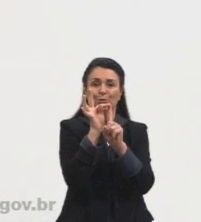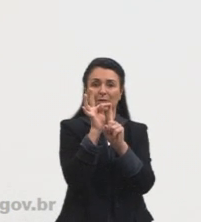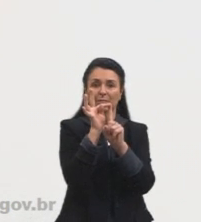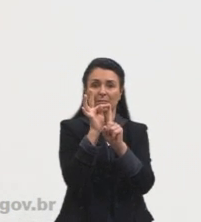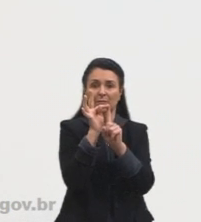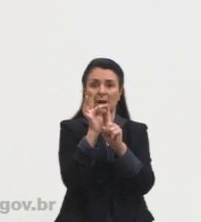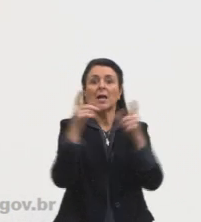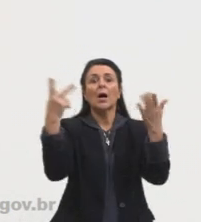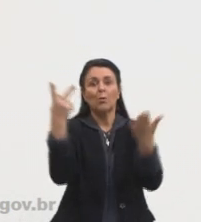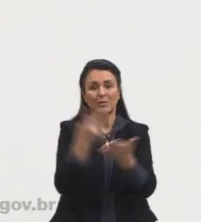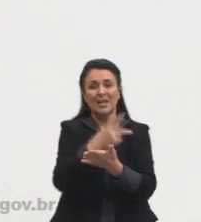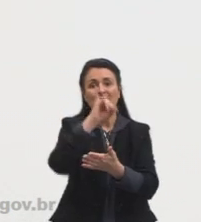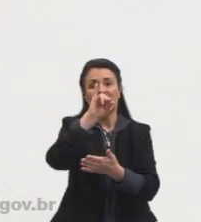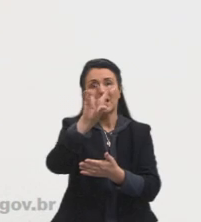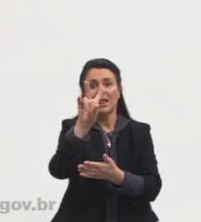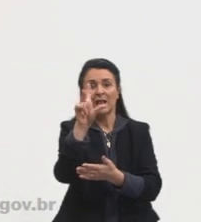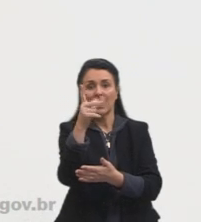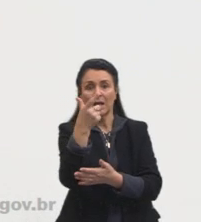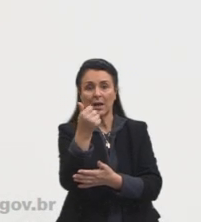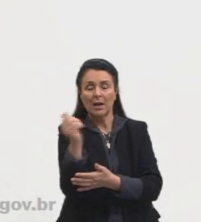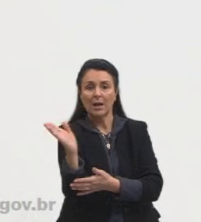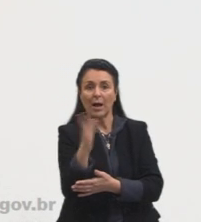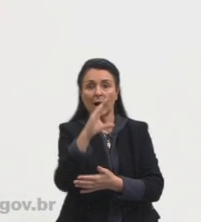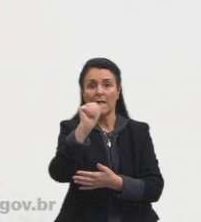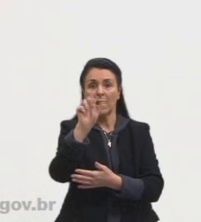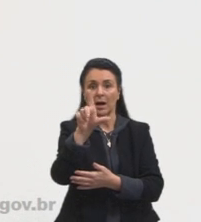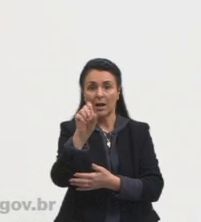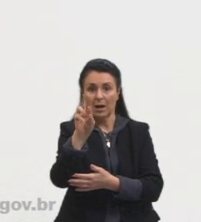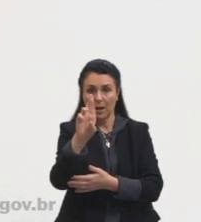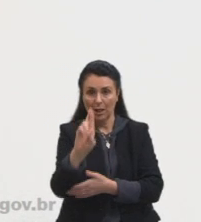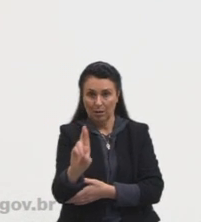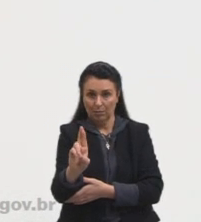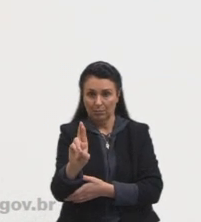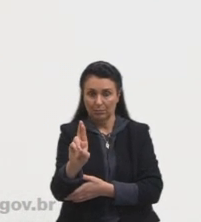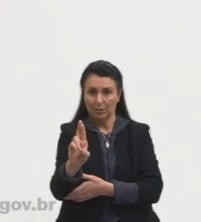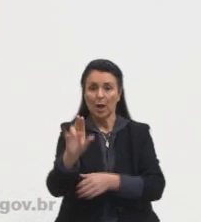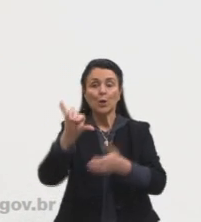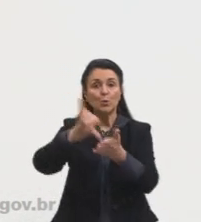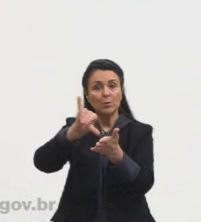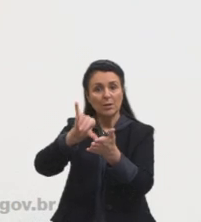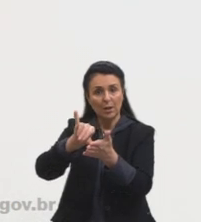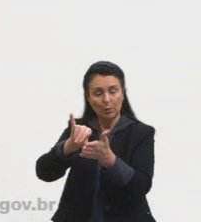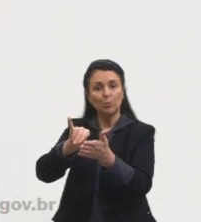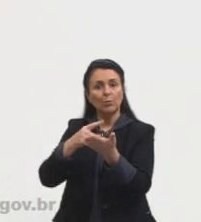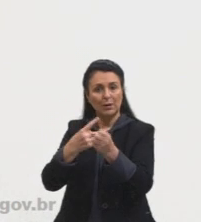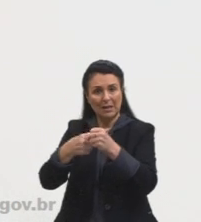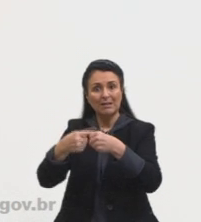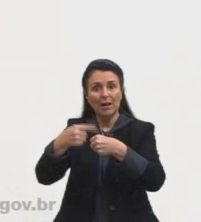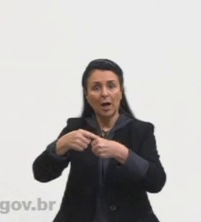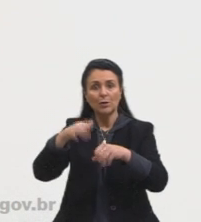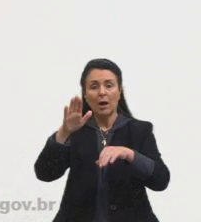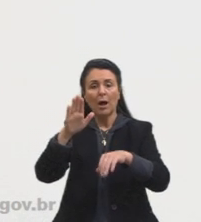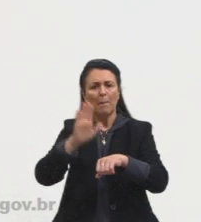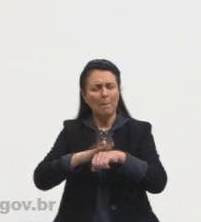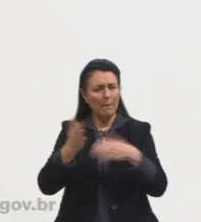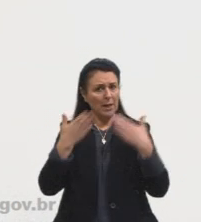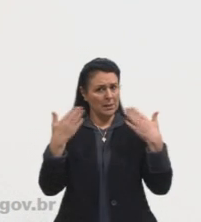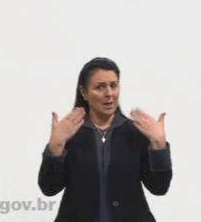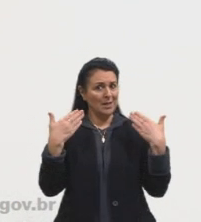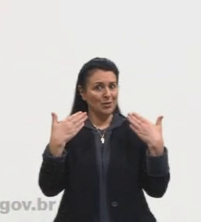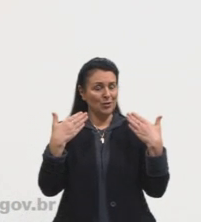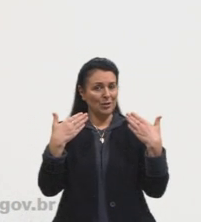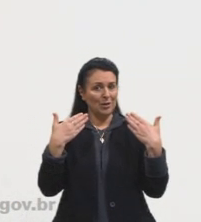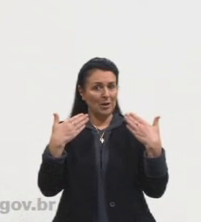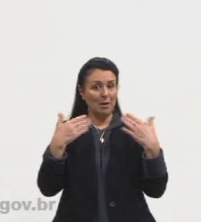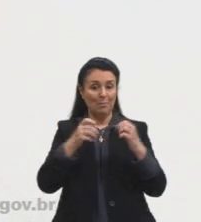calor. No centro da cidade, geralmente é mais quente do que na periferia, justamente por causa dessa condição aí, poluição